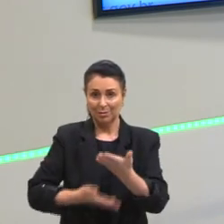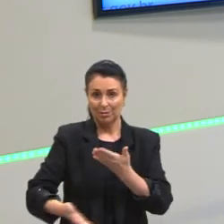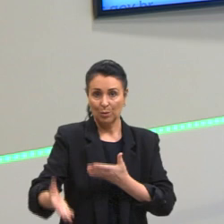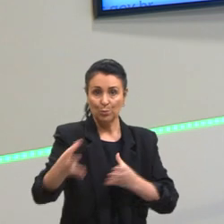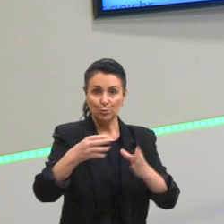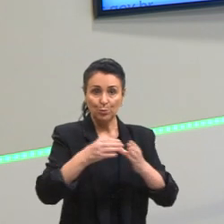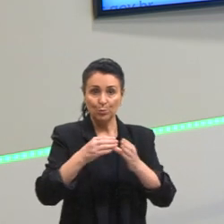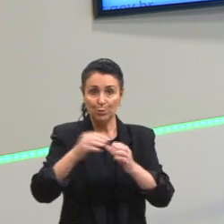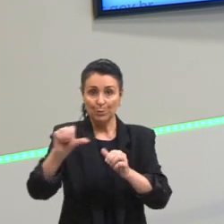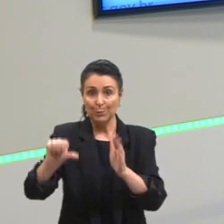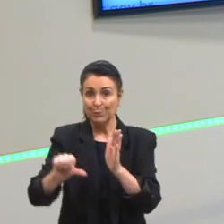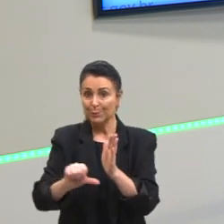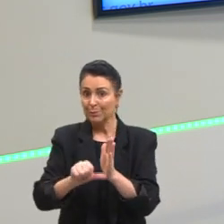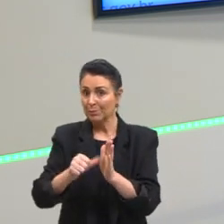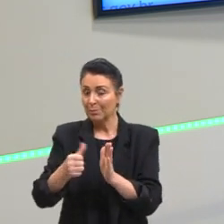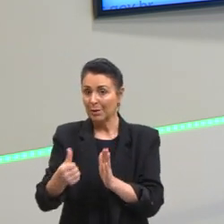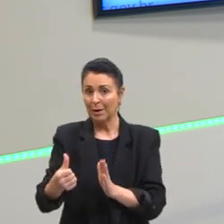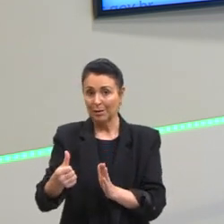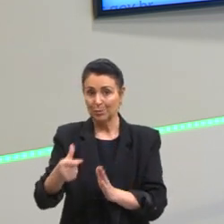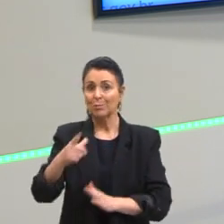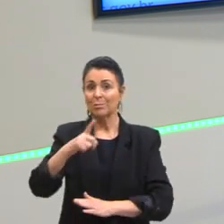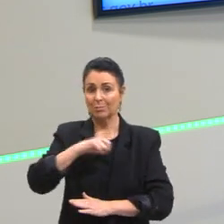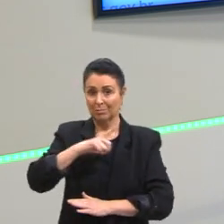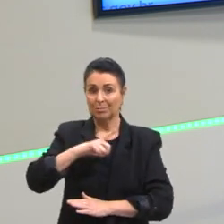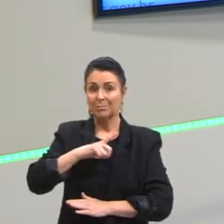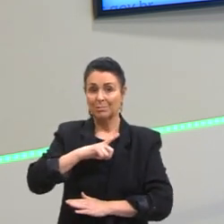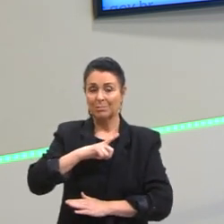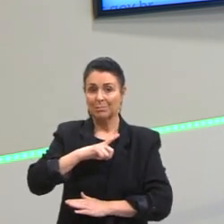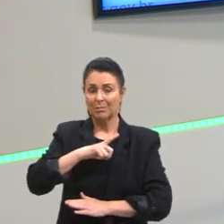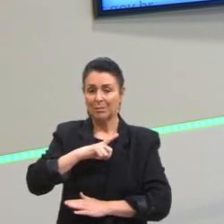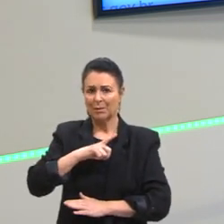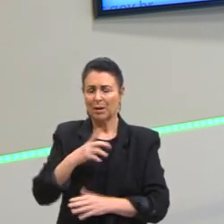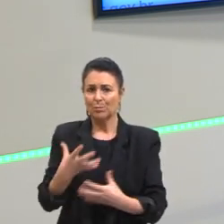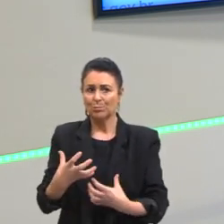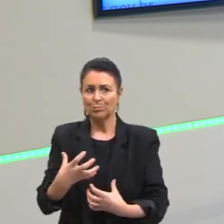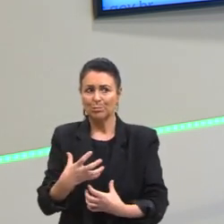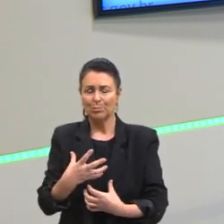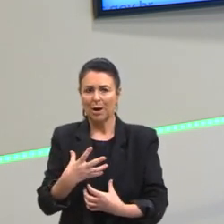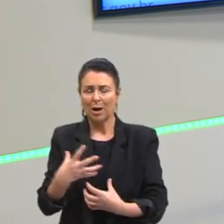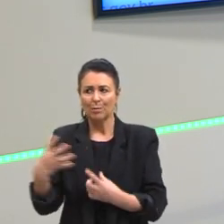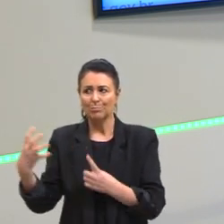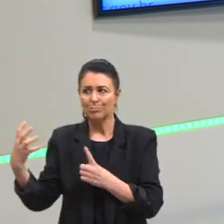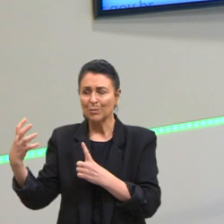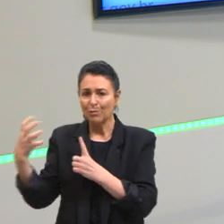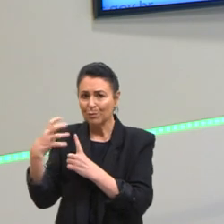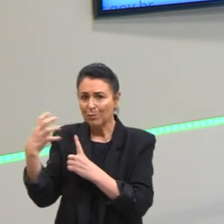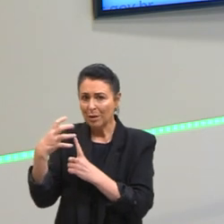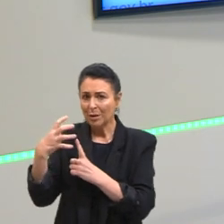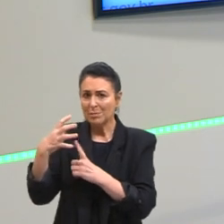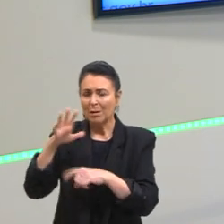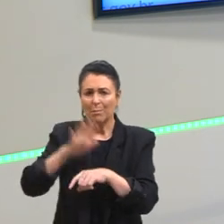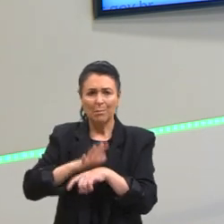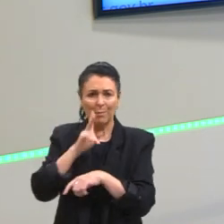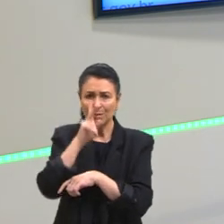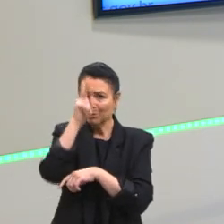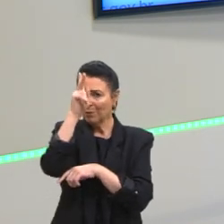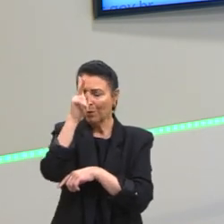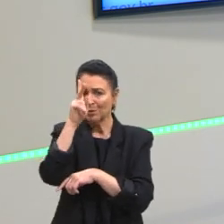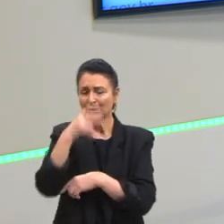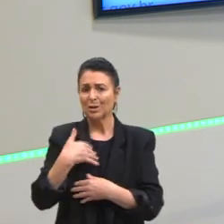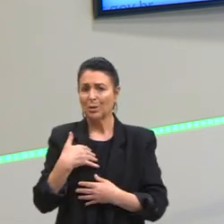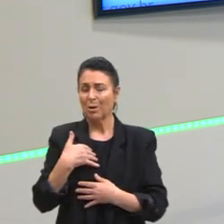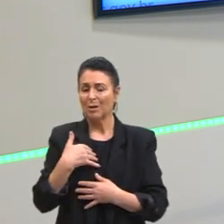primários exercem uma forte influência na nossa formação